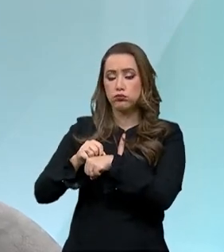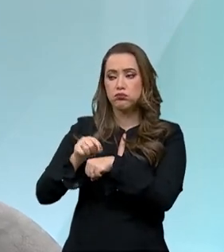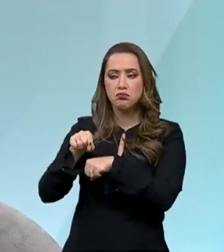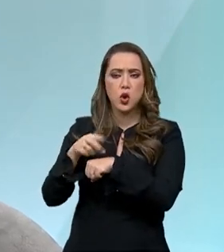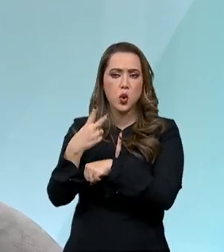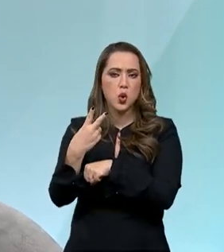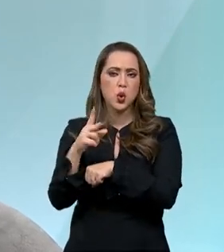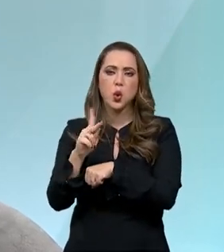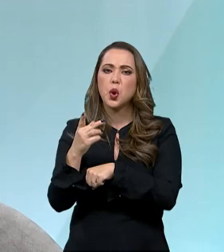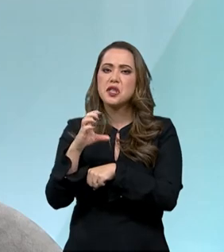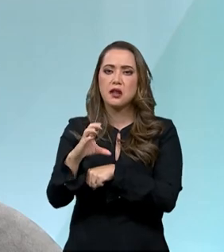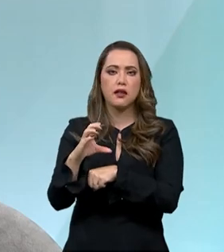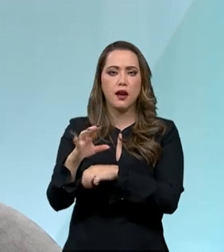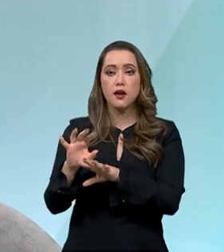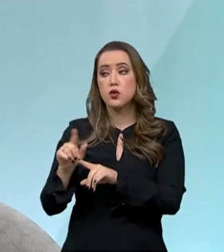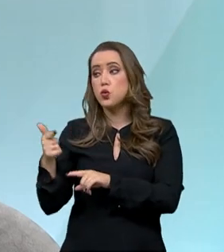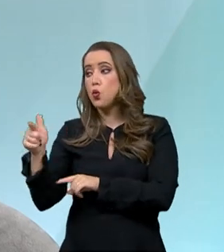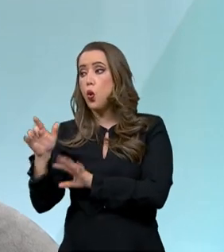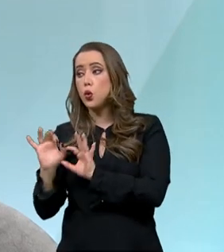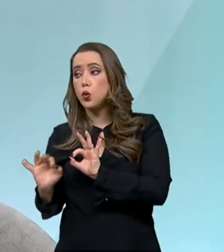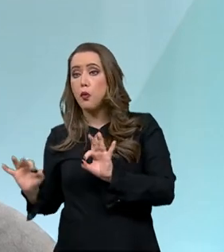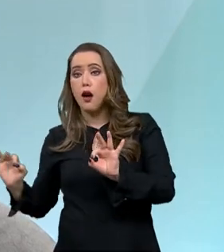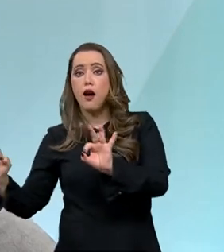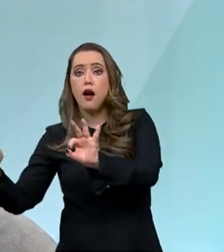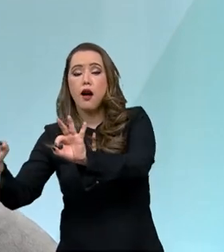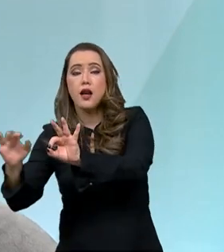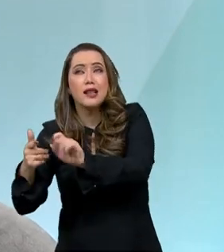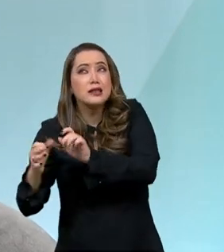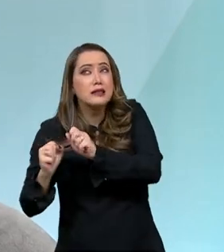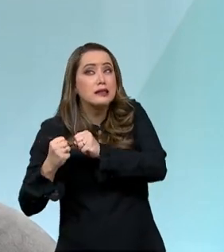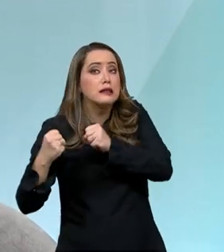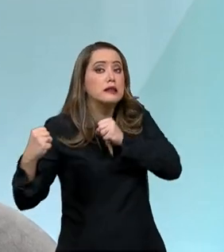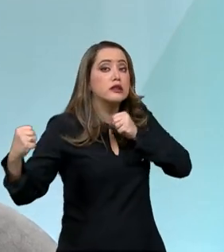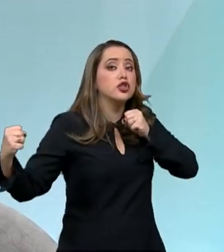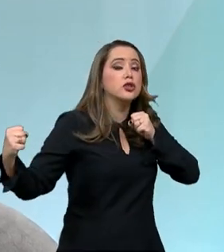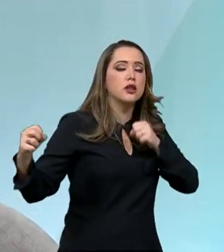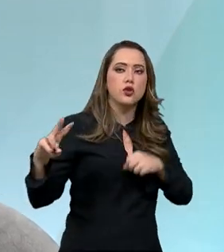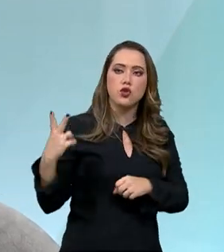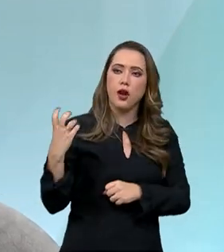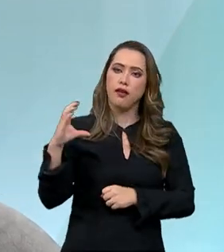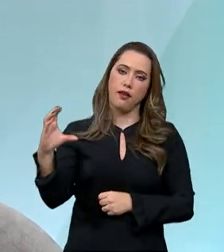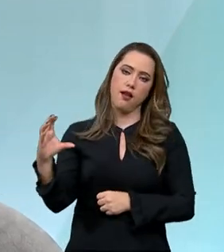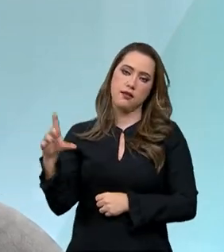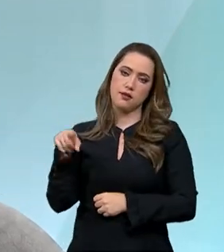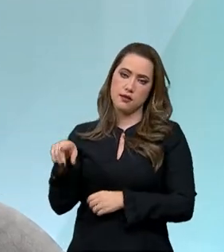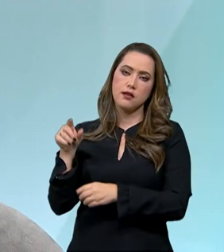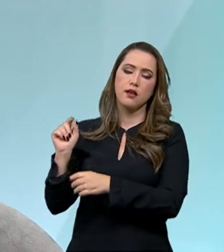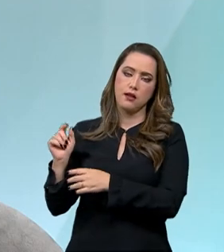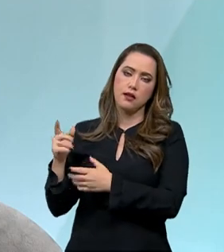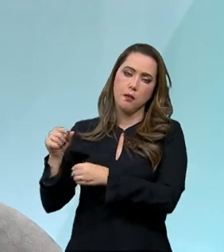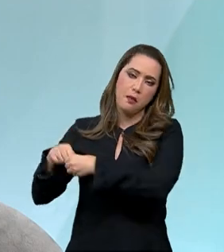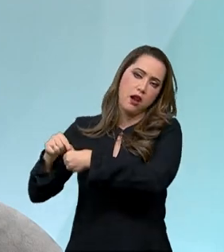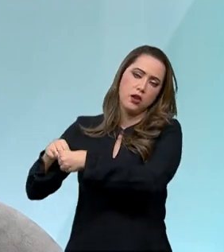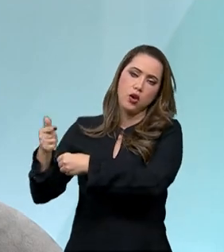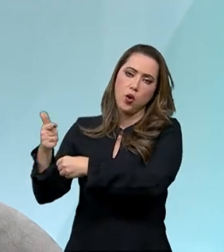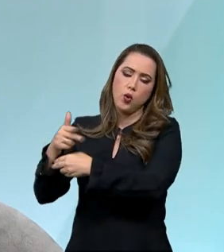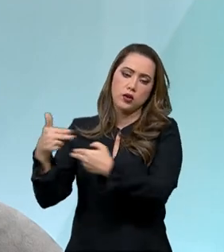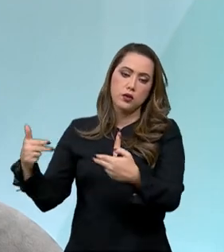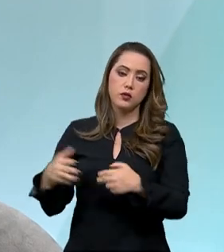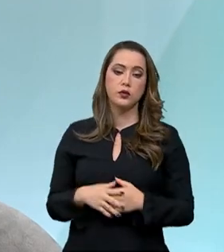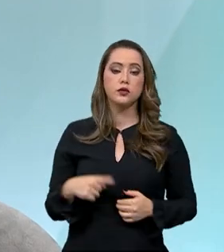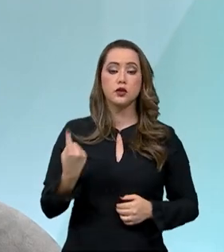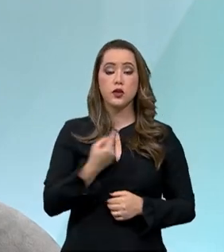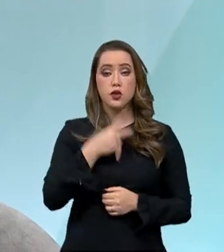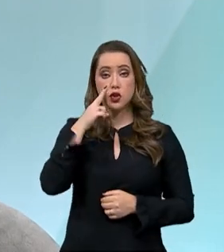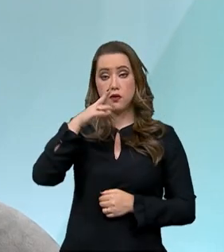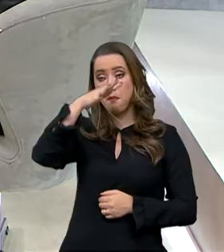O fato é que grandes produtores, inclusive no Mato Grosso, no Mato Grosso do Sul, com grandes extensões de área,